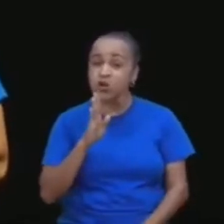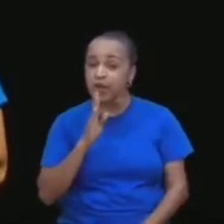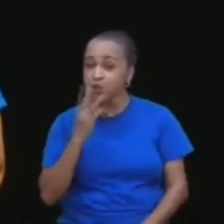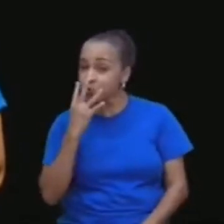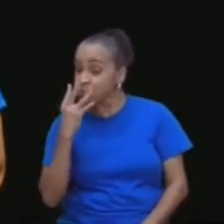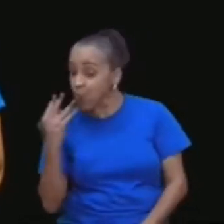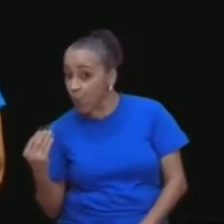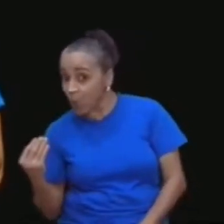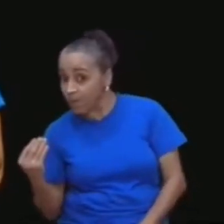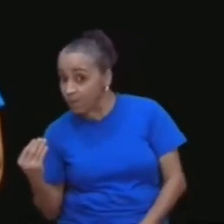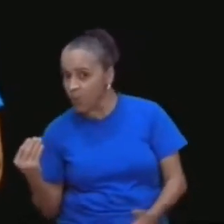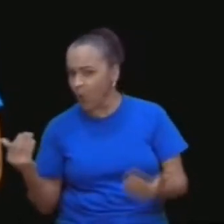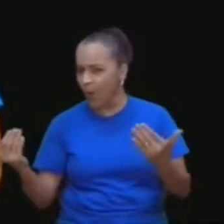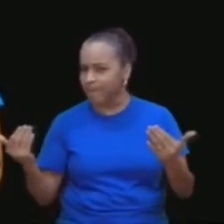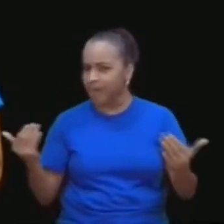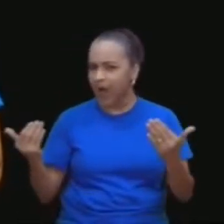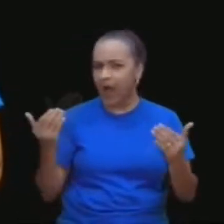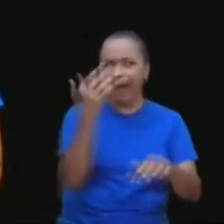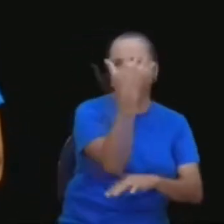pelos dentes,